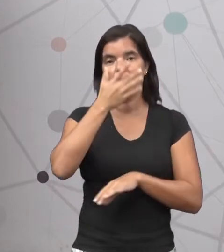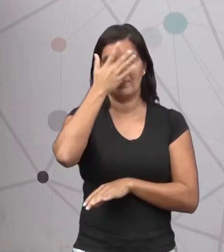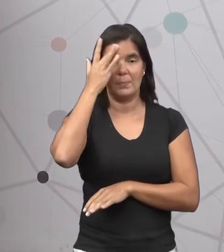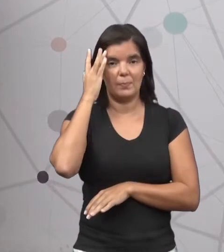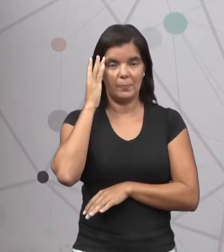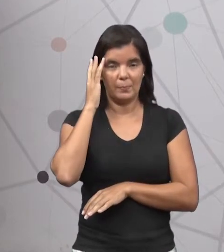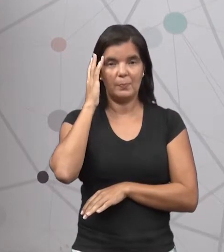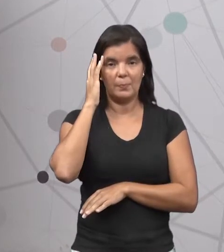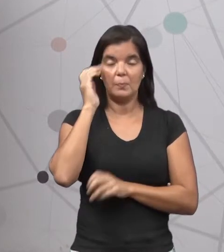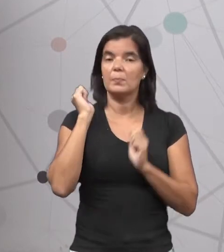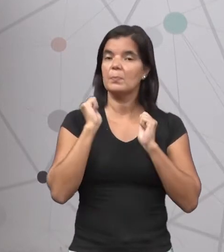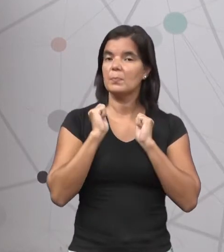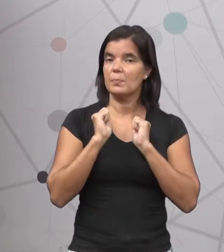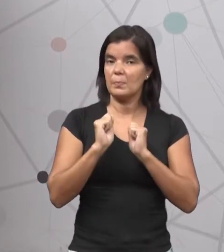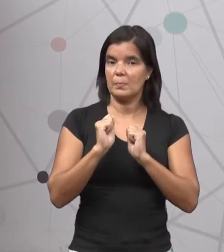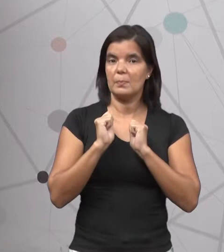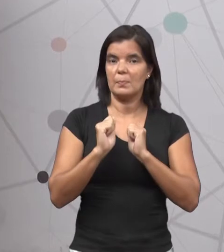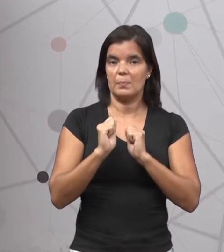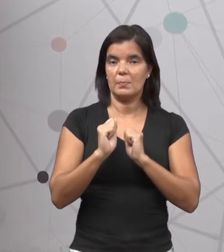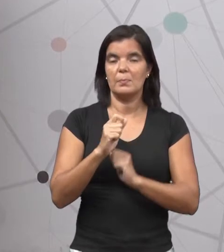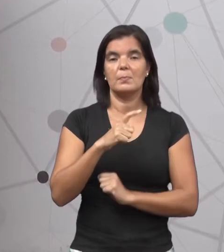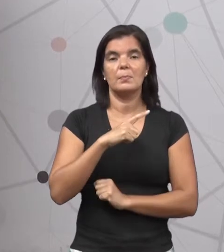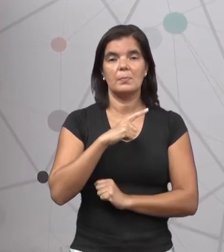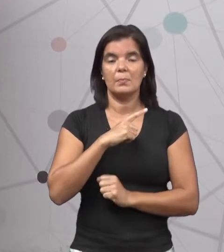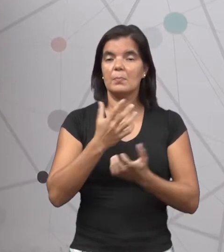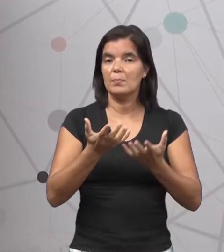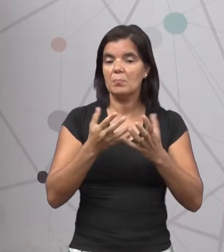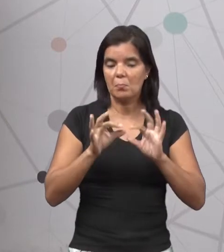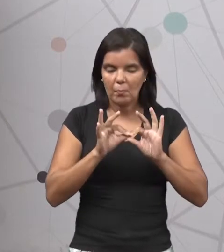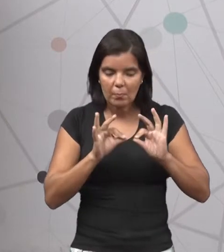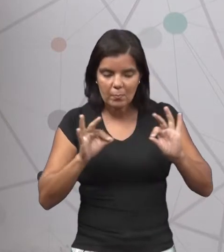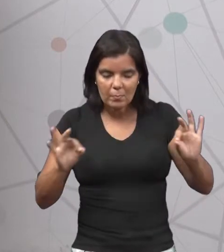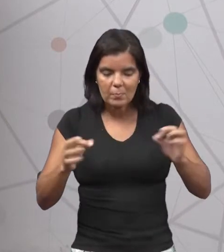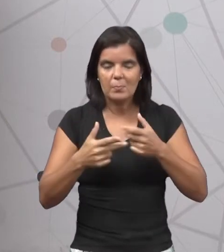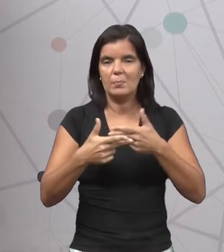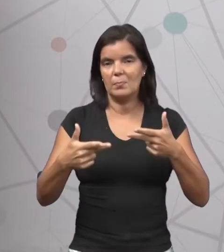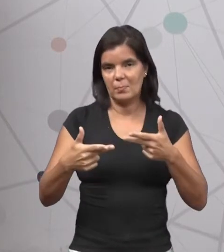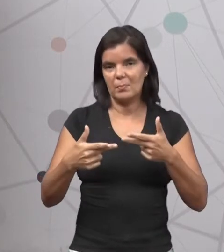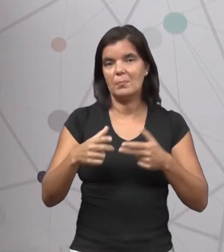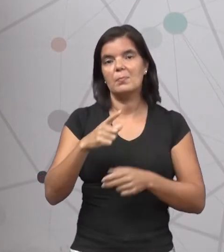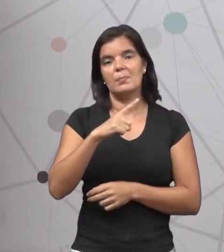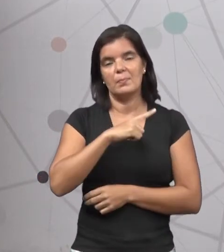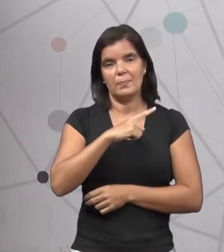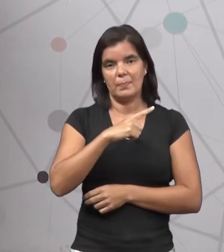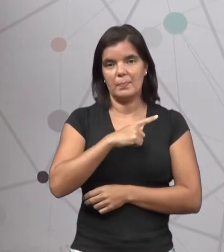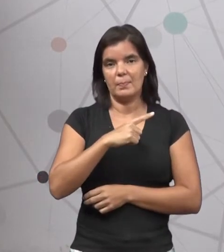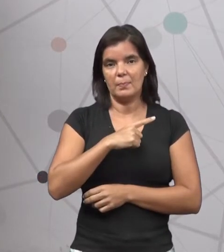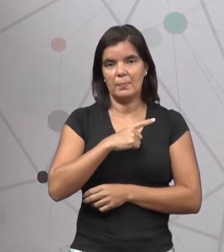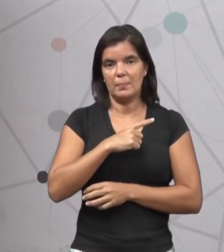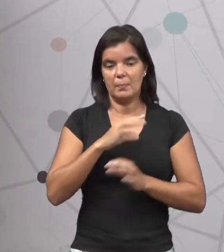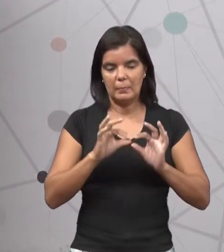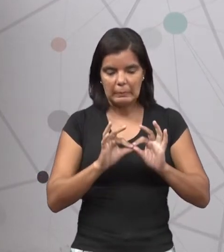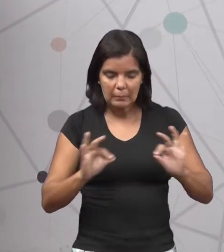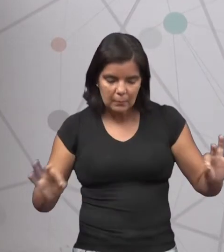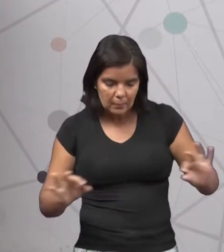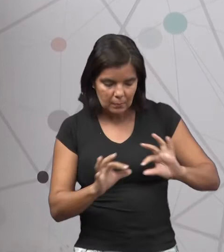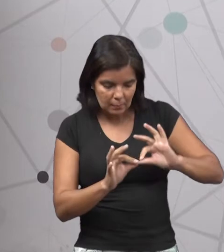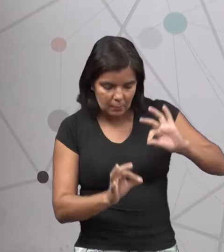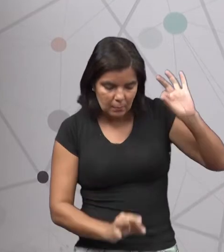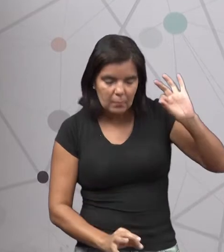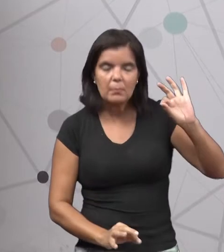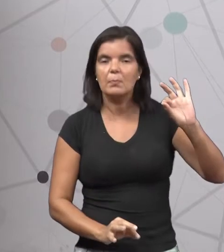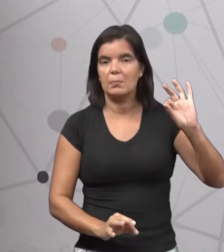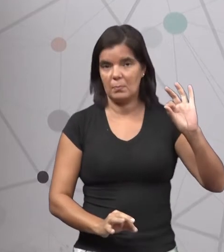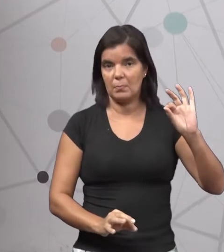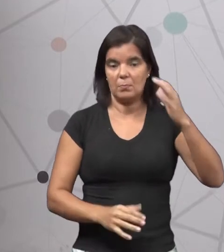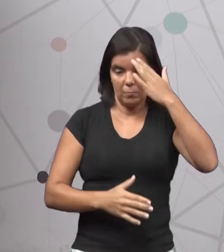pessoas Poderiam querer medir alguma coisa E por terem tamanhos diferentes Das